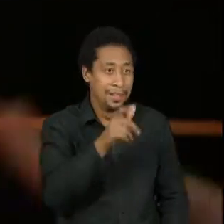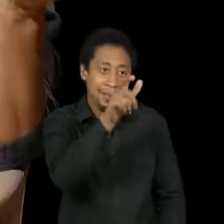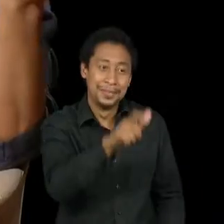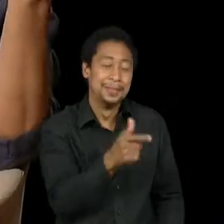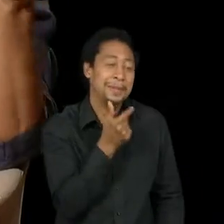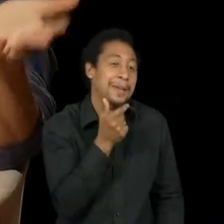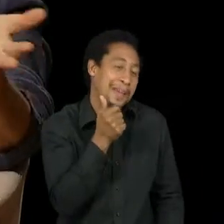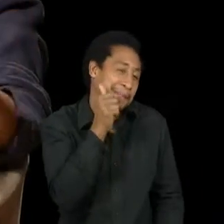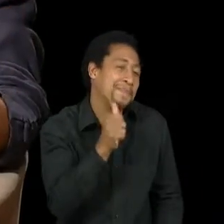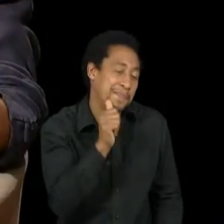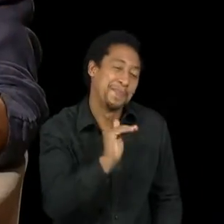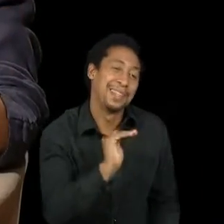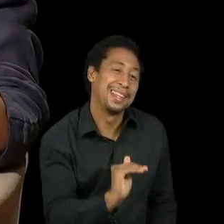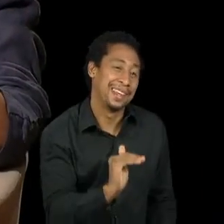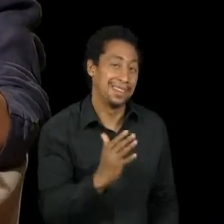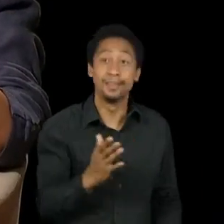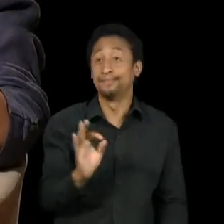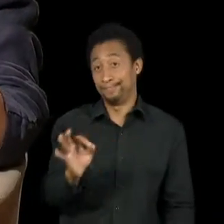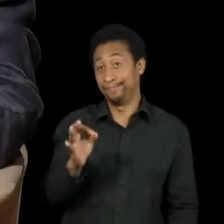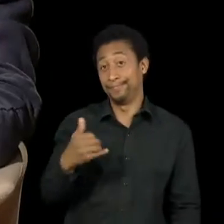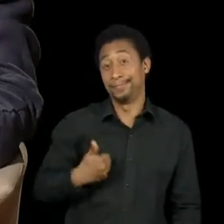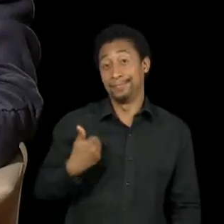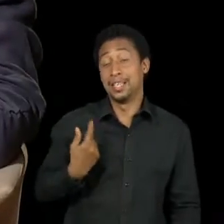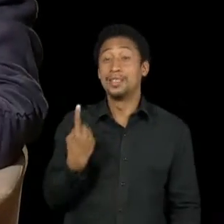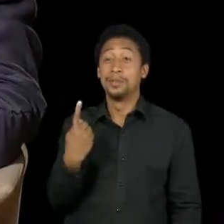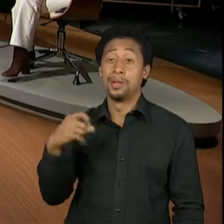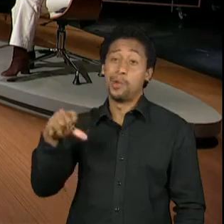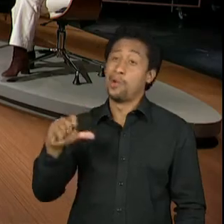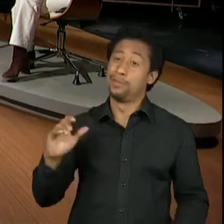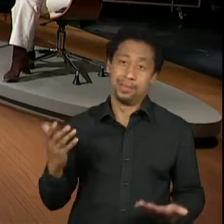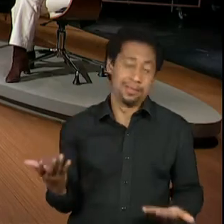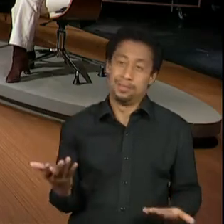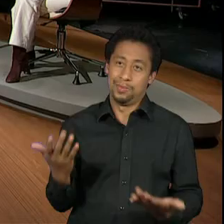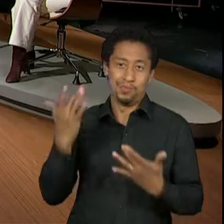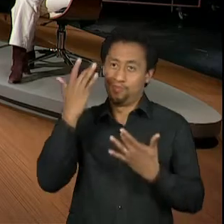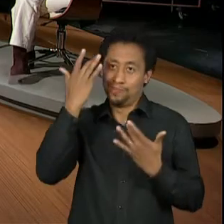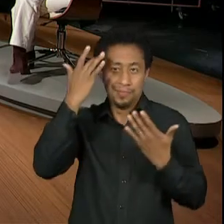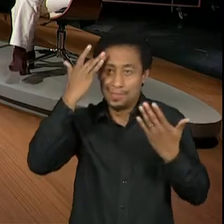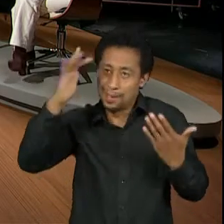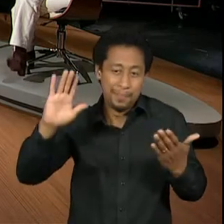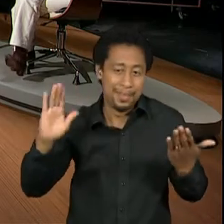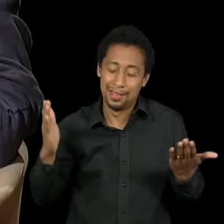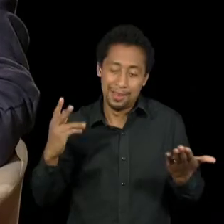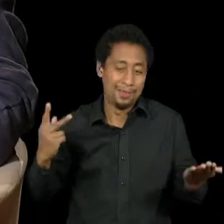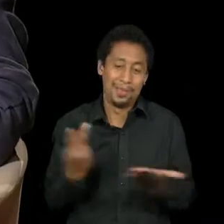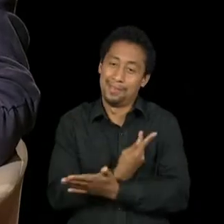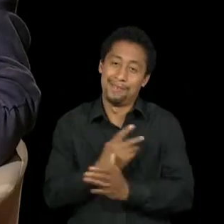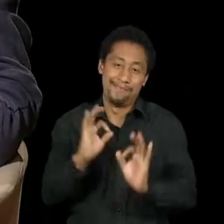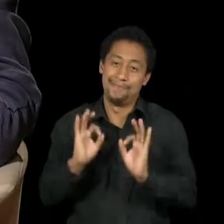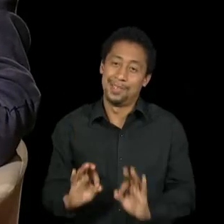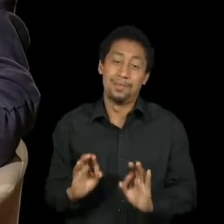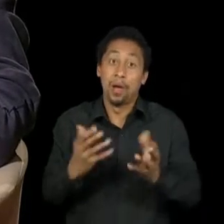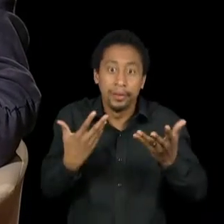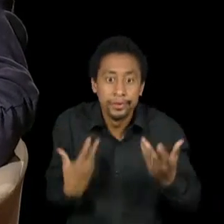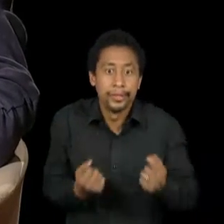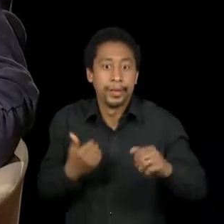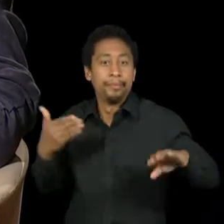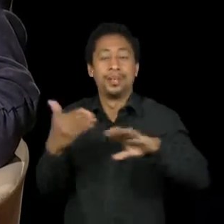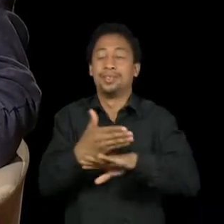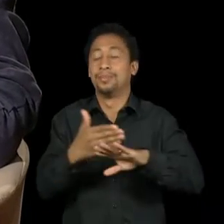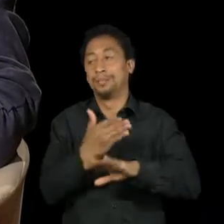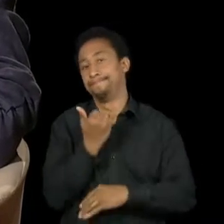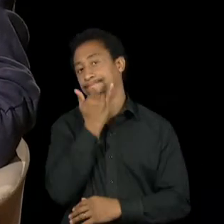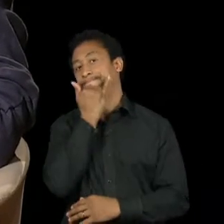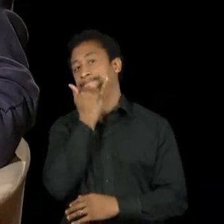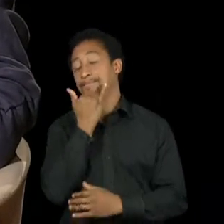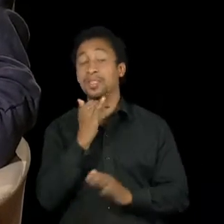Não, era uma menina de 19 anos, já devia saber. Isso foi uma falha minha. Mas ela foi maravilhosa, ela